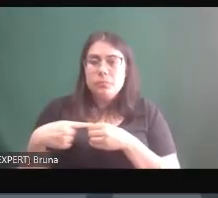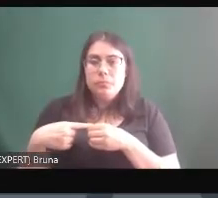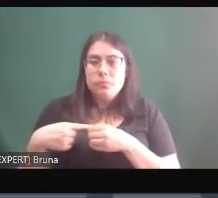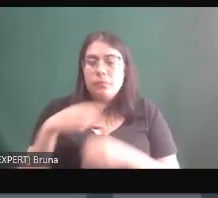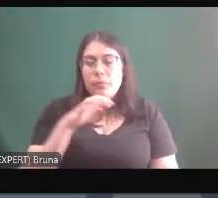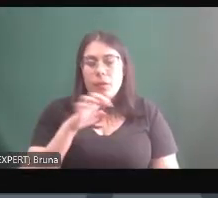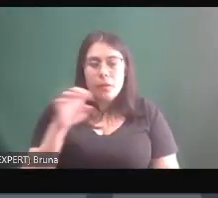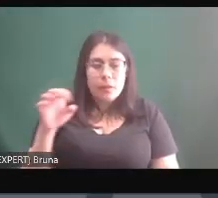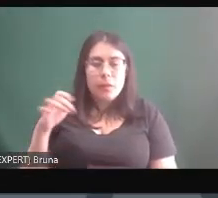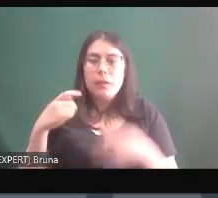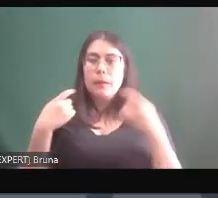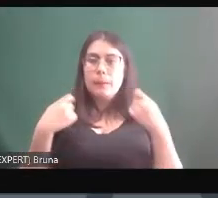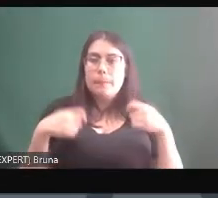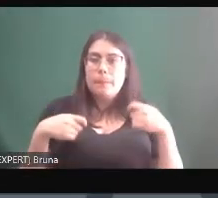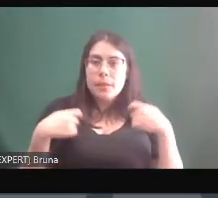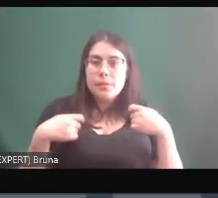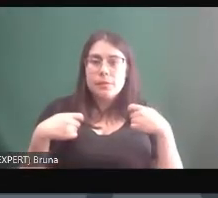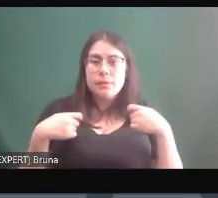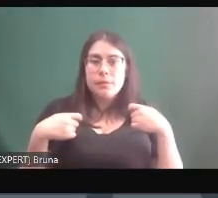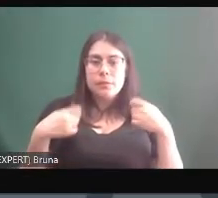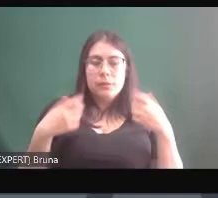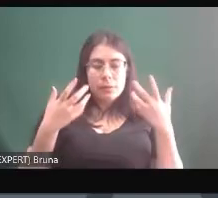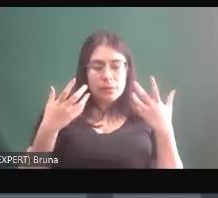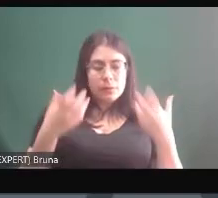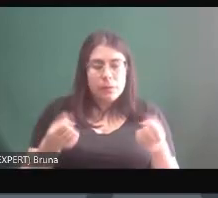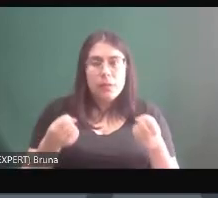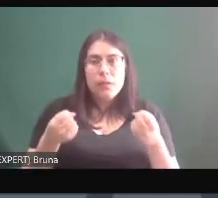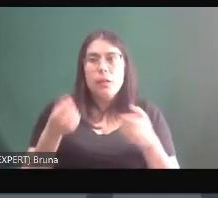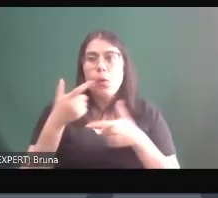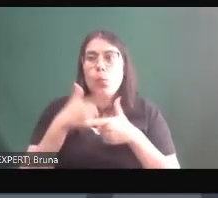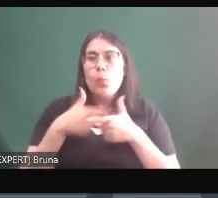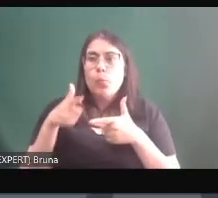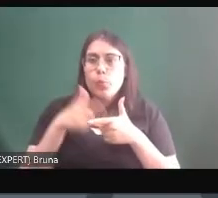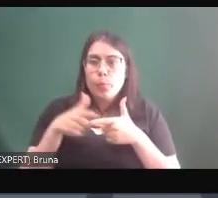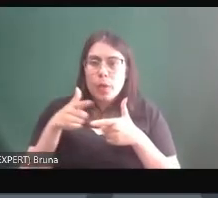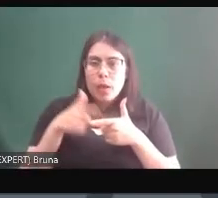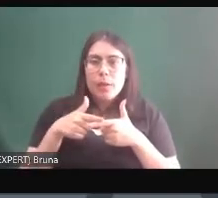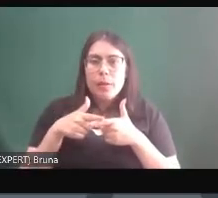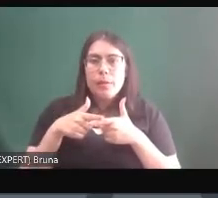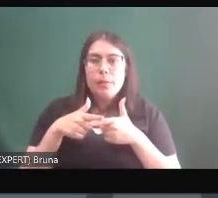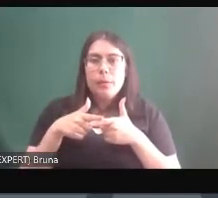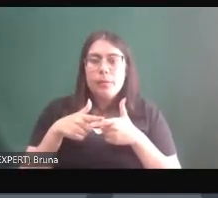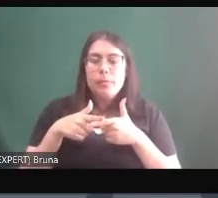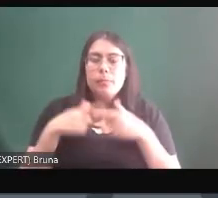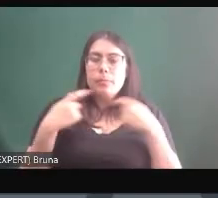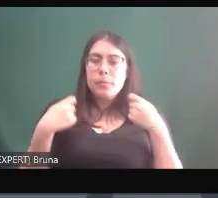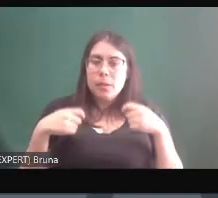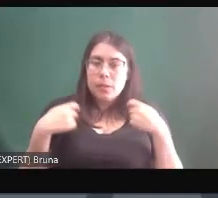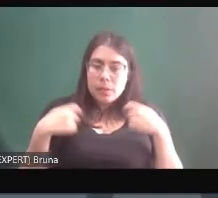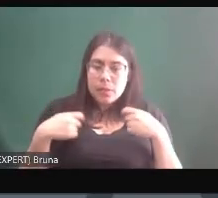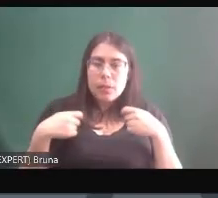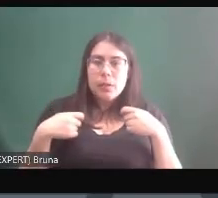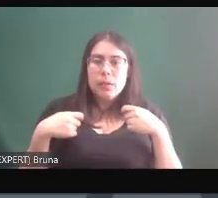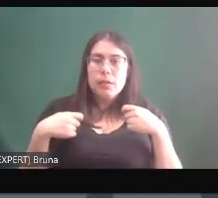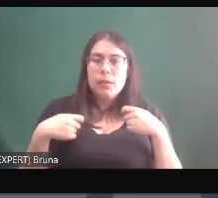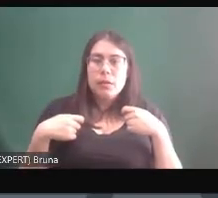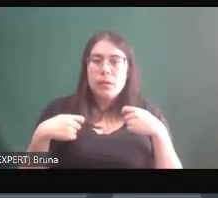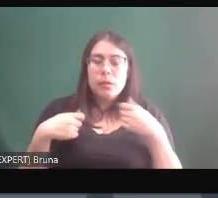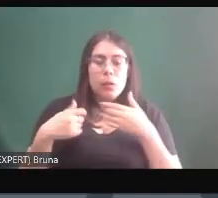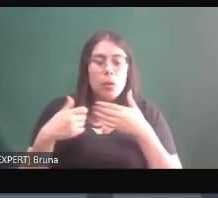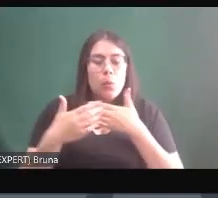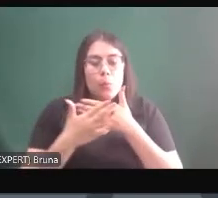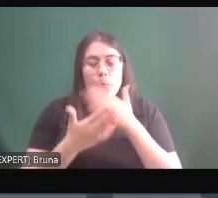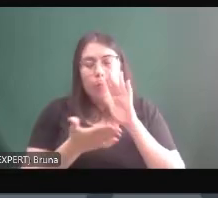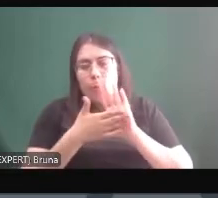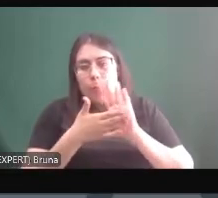precisa assumir o problema precisa inclusive construir uma proposta